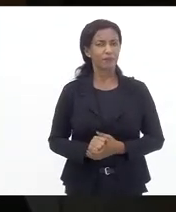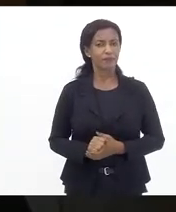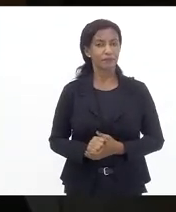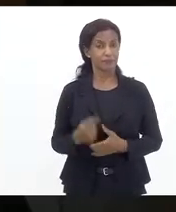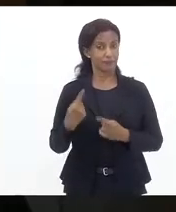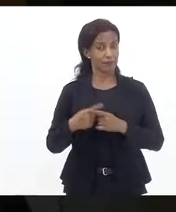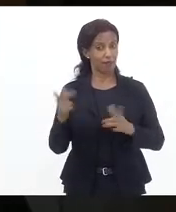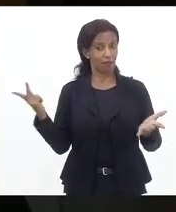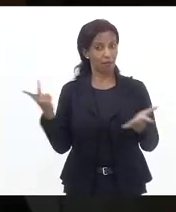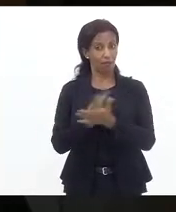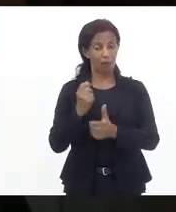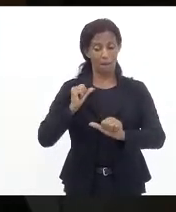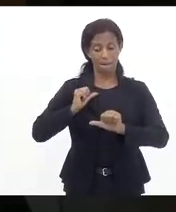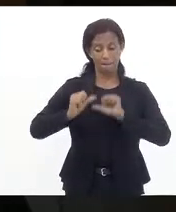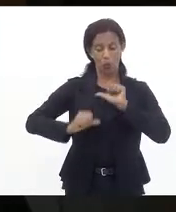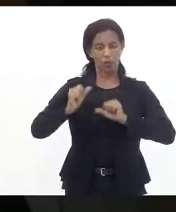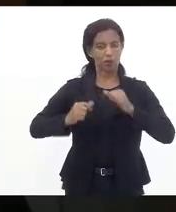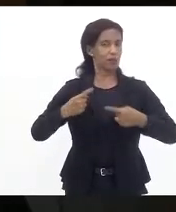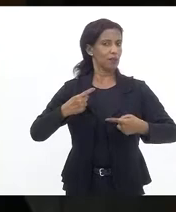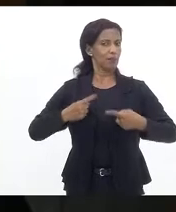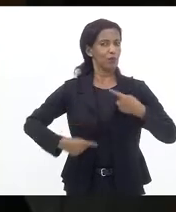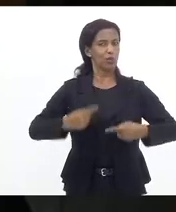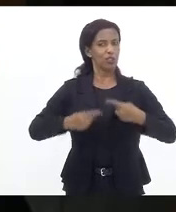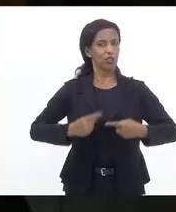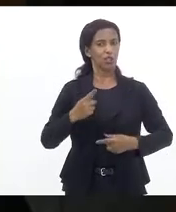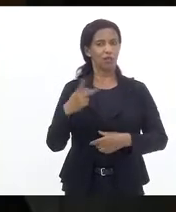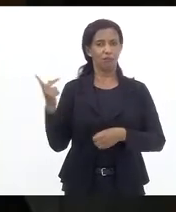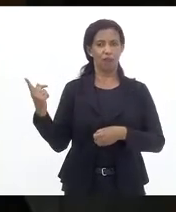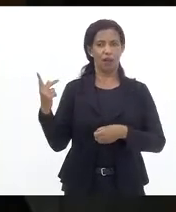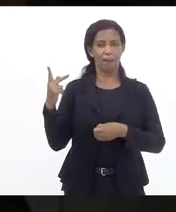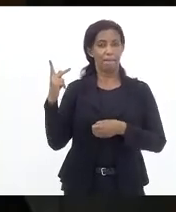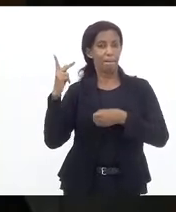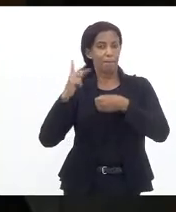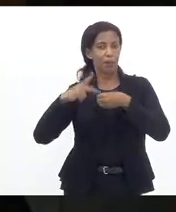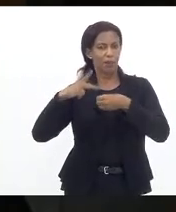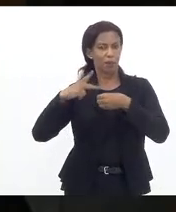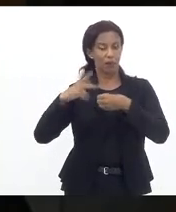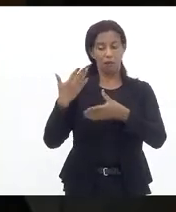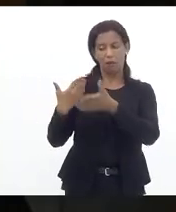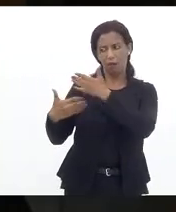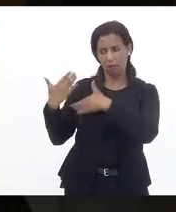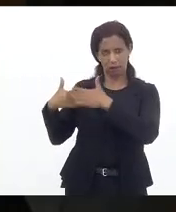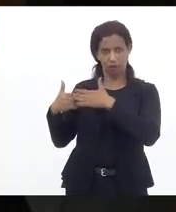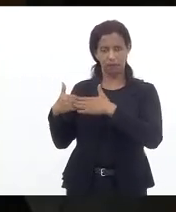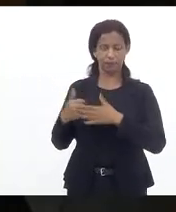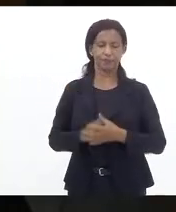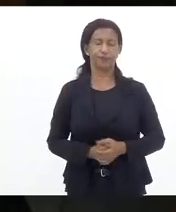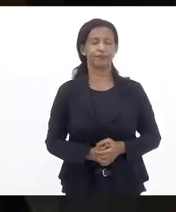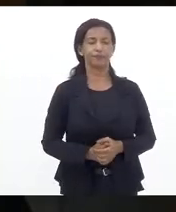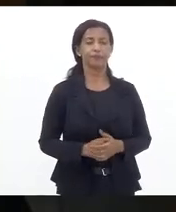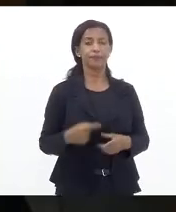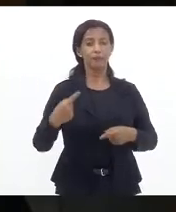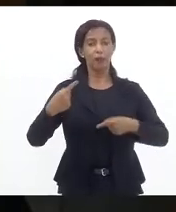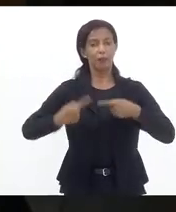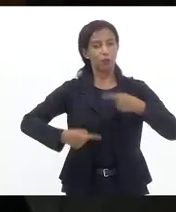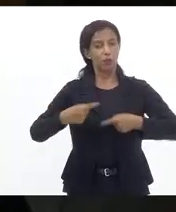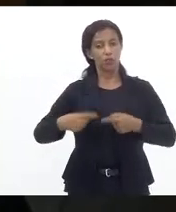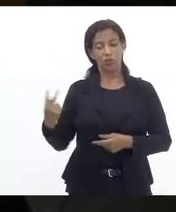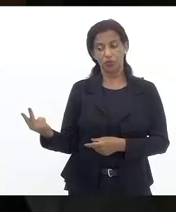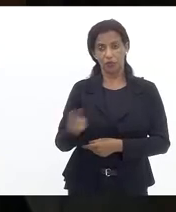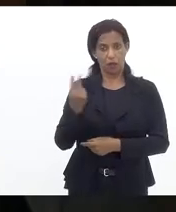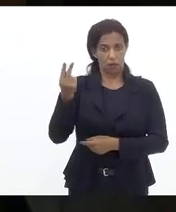houve uma mudança na política de preços da Petrobras anteriormente a política de preços da